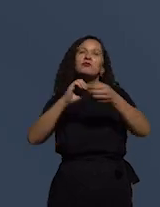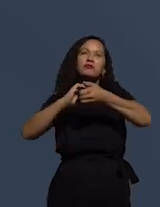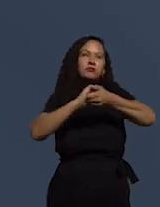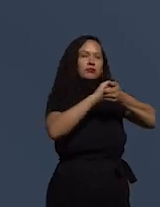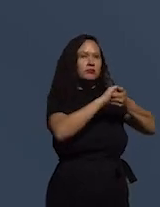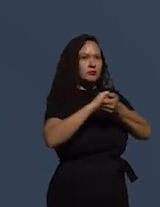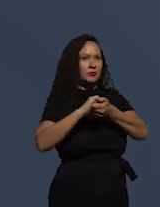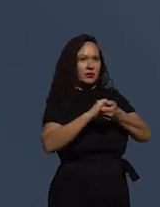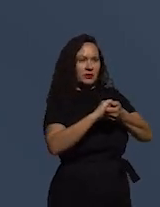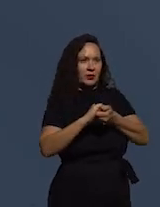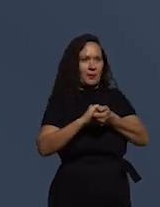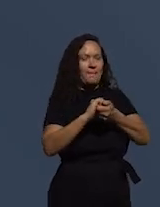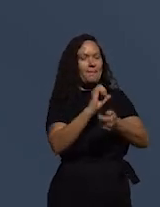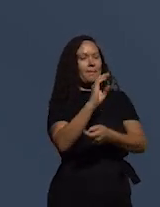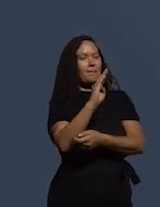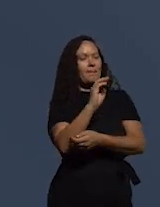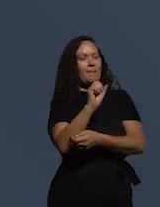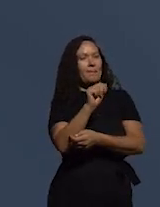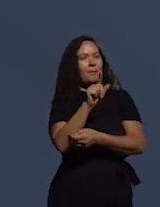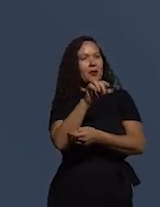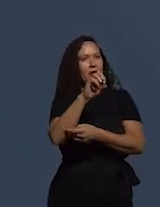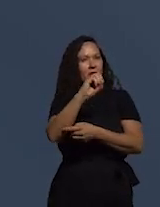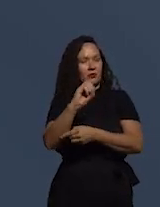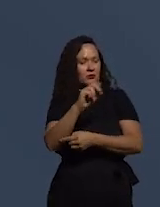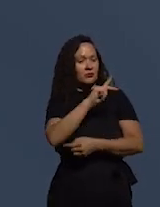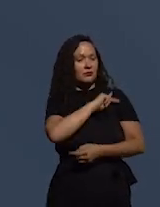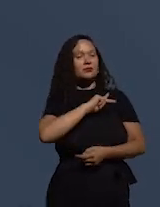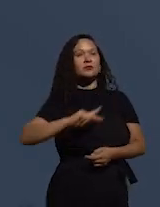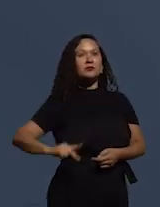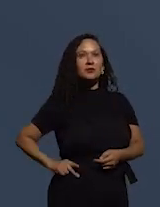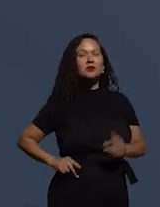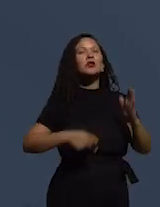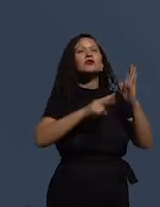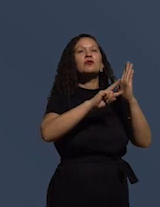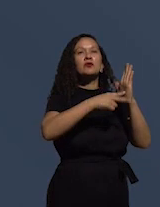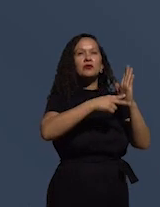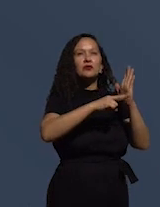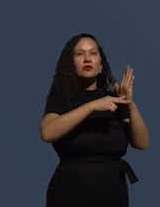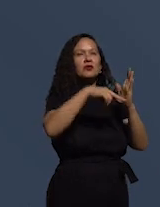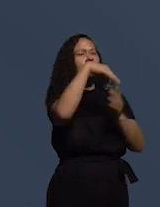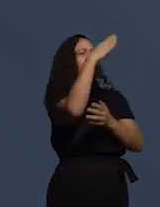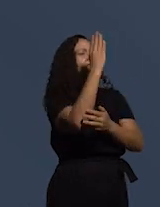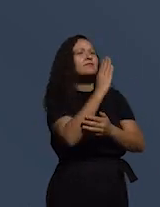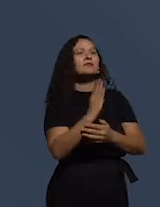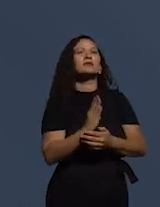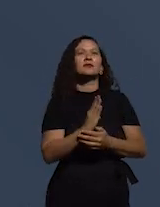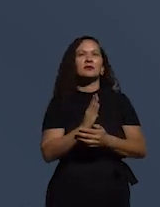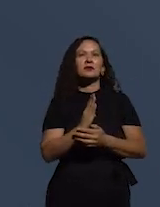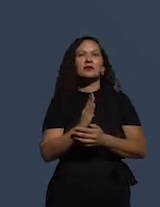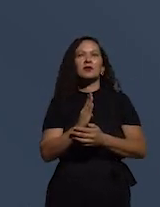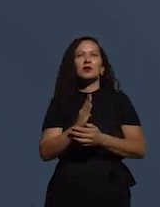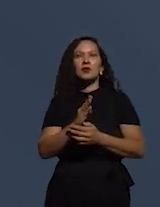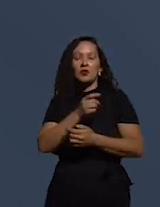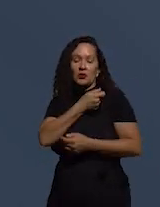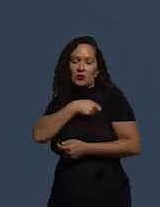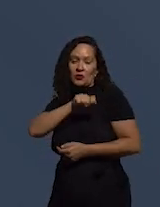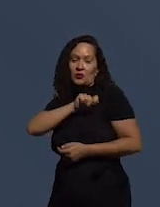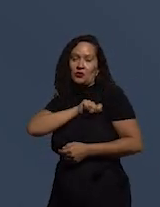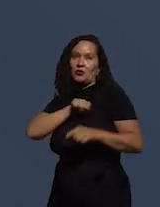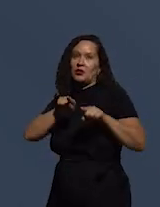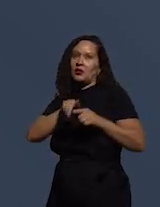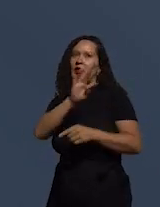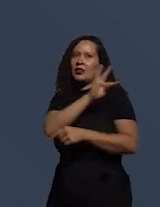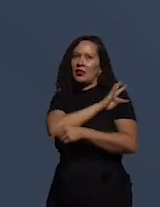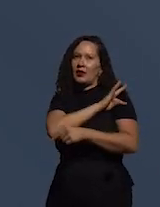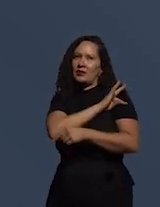Braulio Santiago Serqueira, presidente do Sindicato Nacional dos Auditores e Técnicos